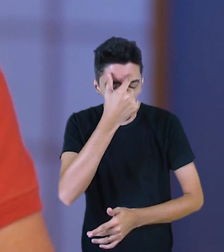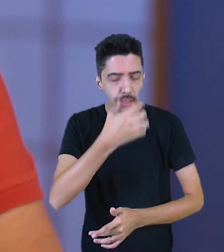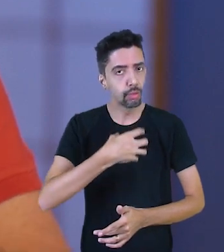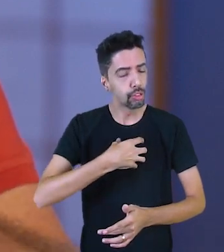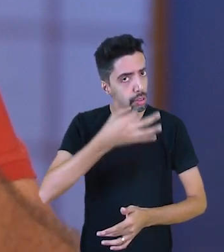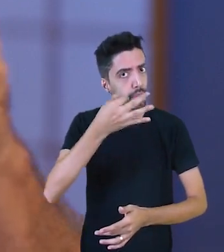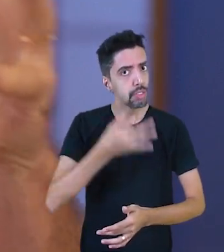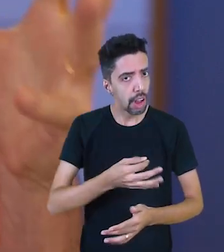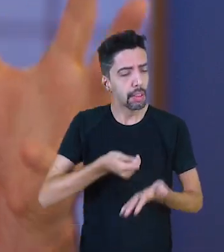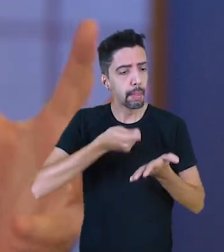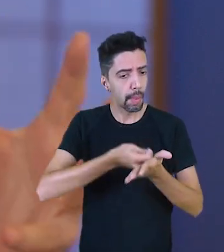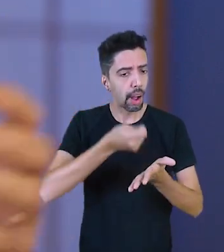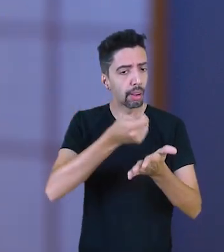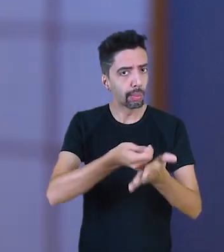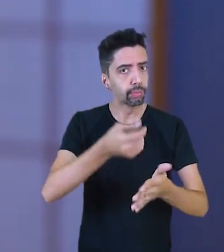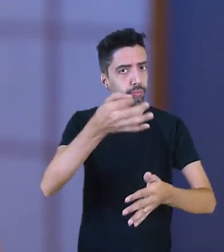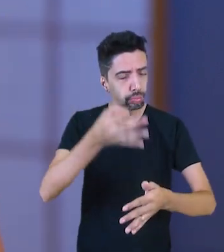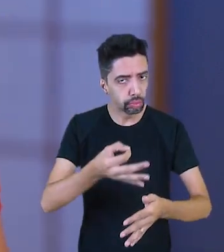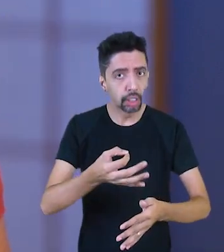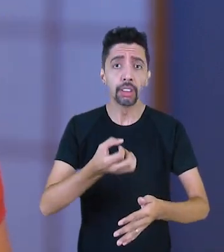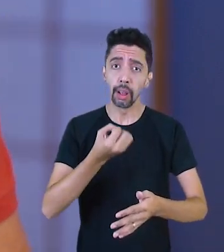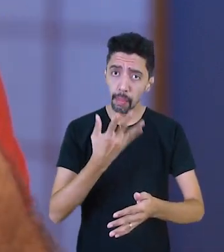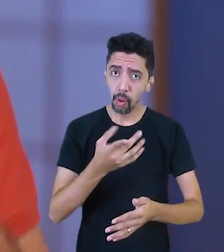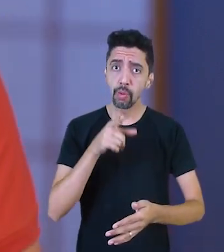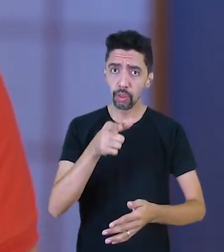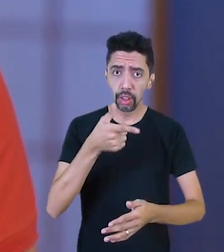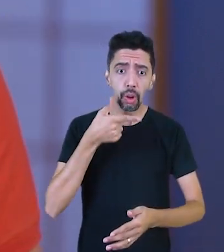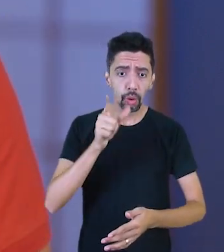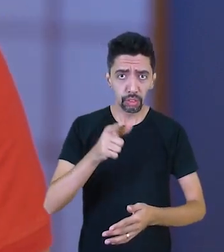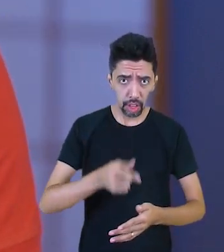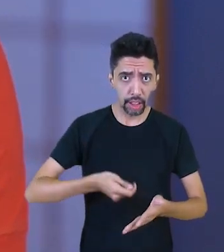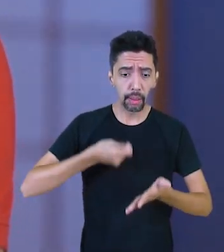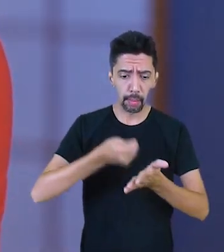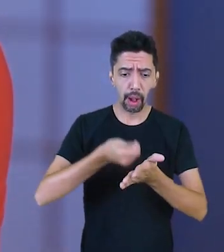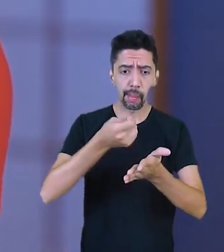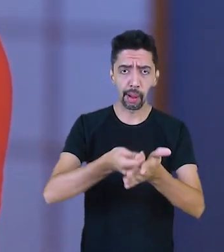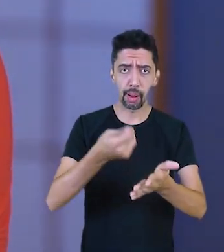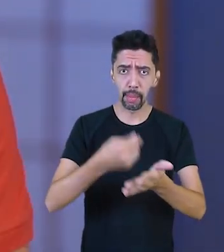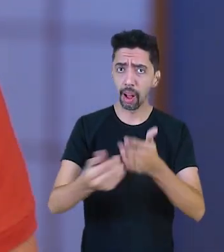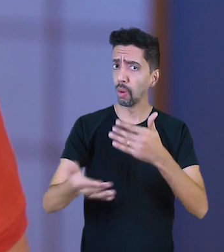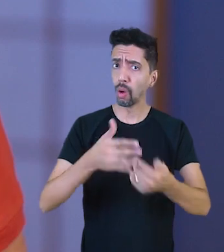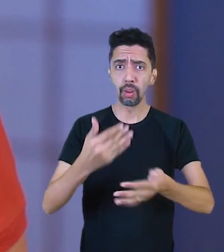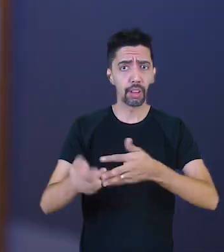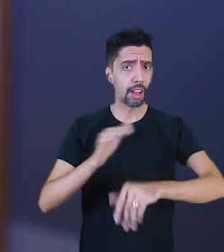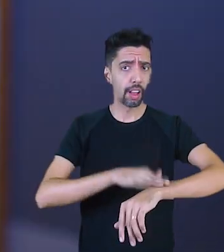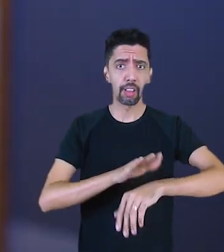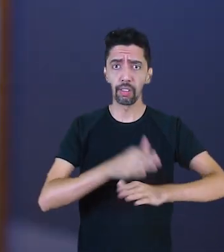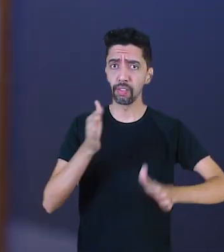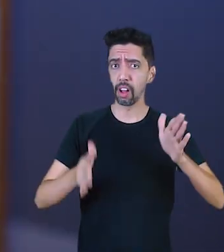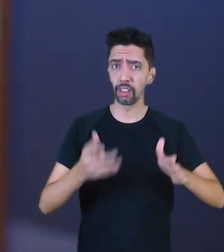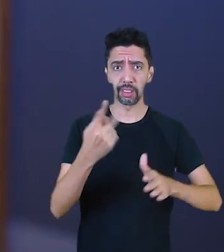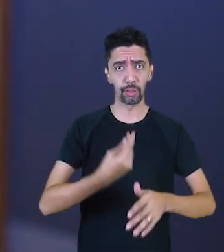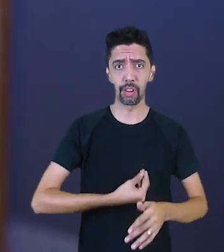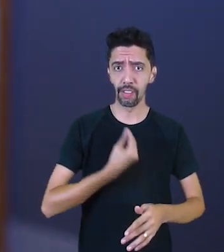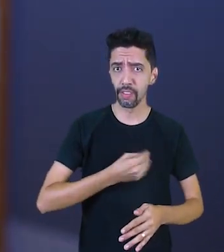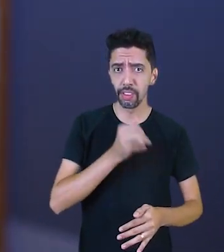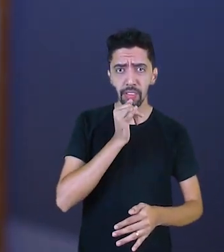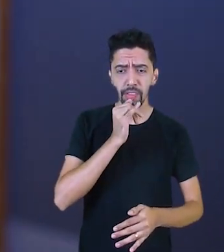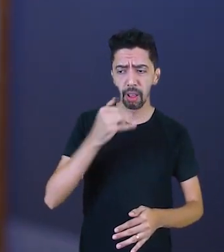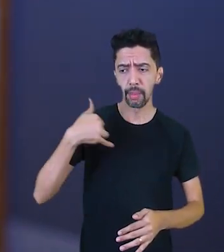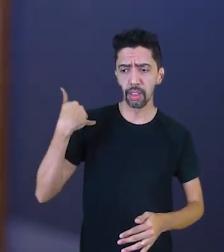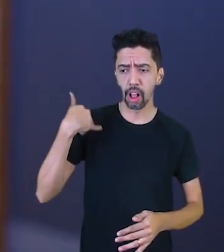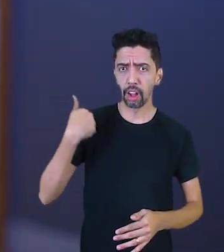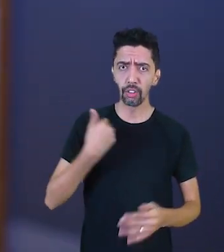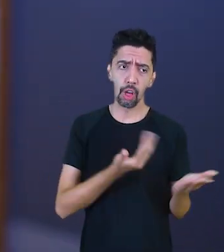de você realizar muito mais em sua vida, estou falando em todas as fases da sua vida, desde quando jovem